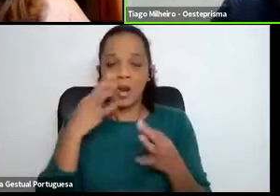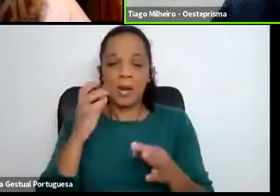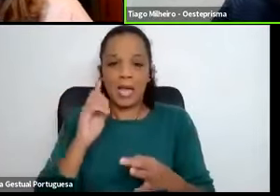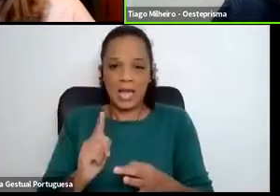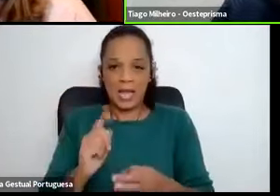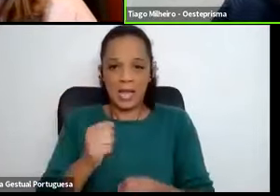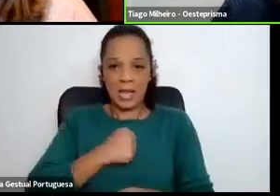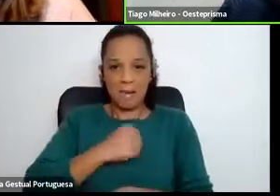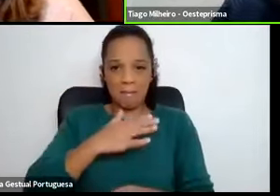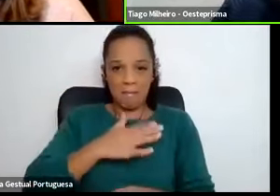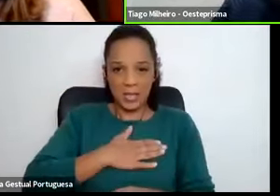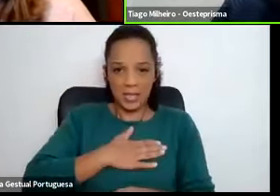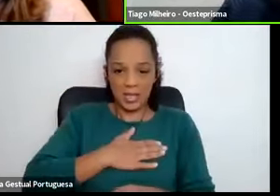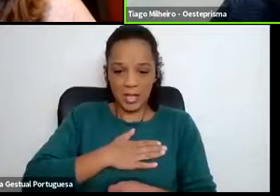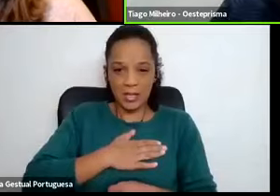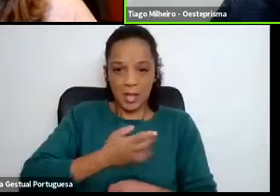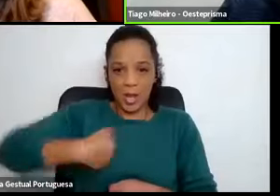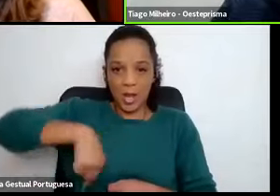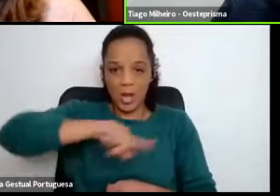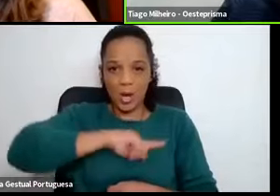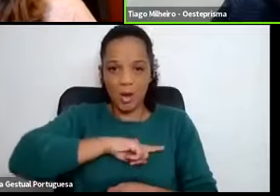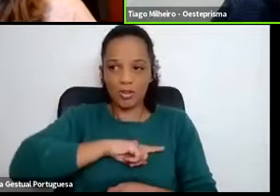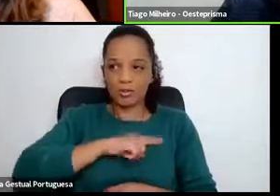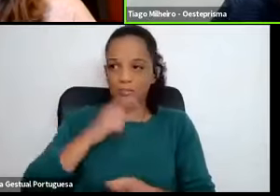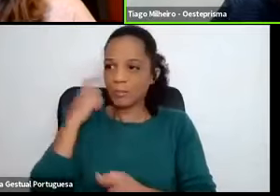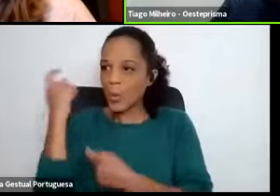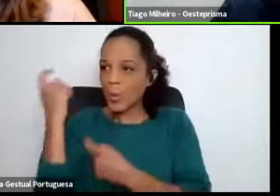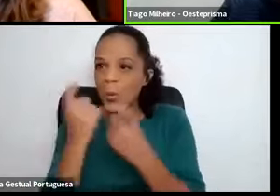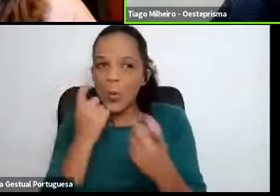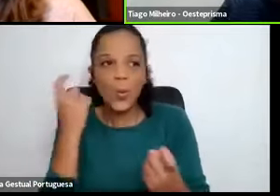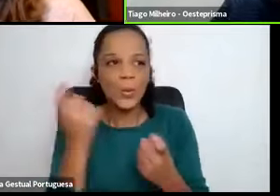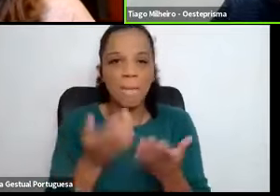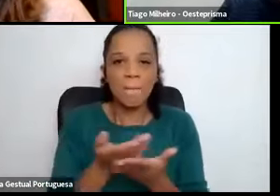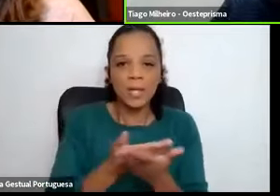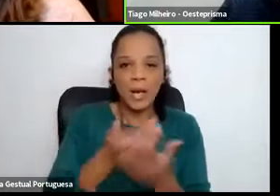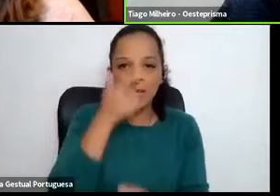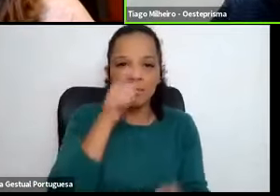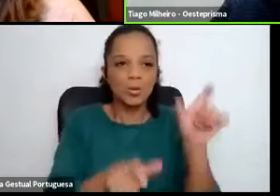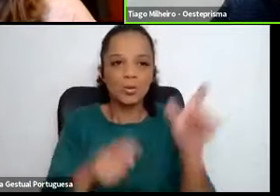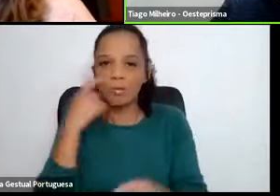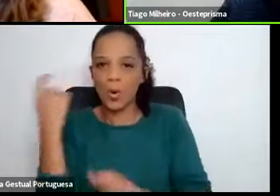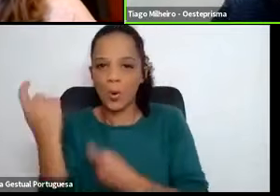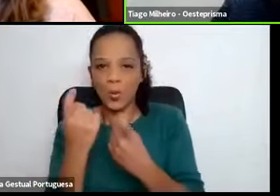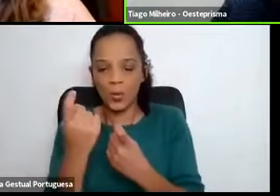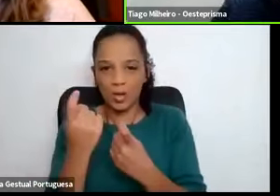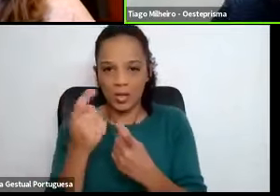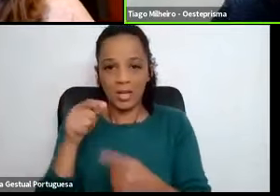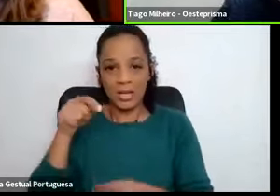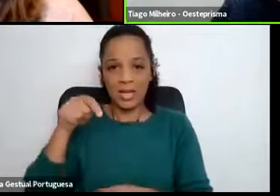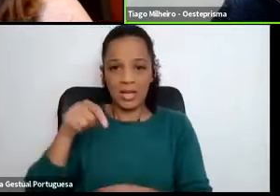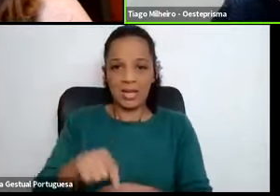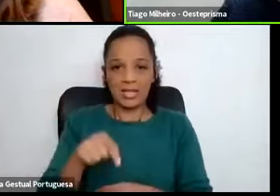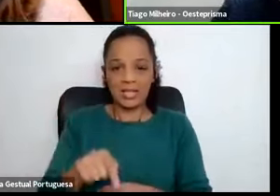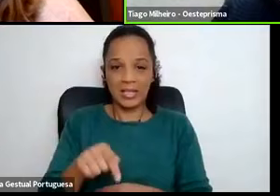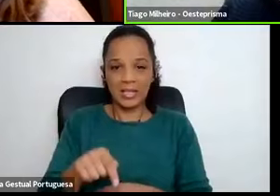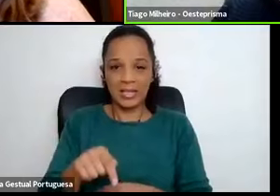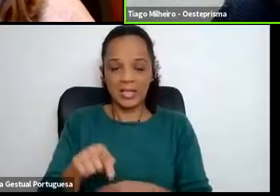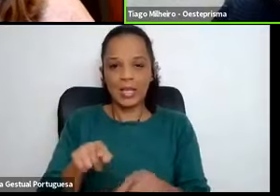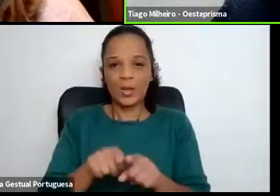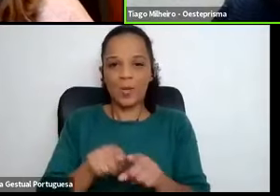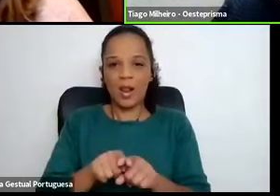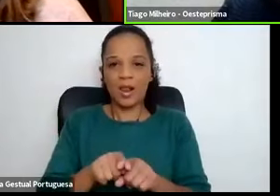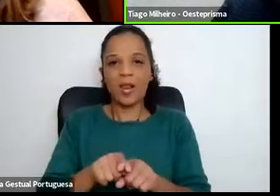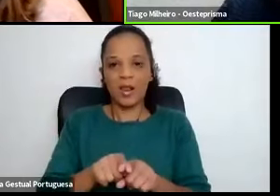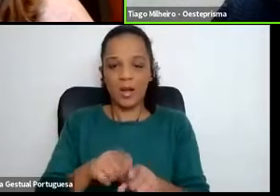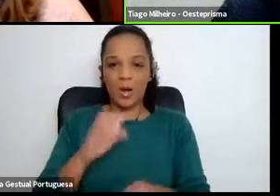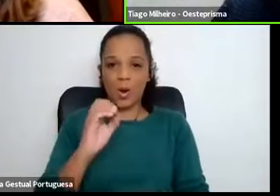a empresa contacta ou procura no mercado as pessoas. E aqui é uma perspectiva, isto foi uma perspectiva mais proactiva